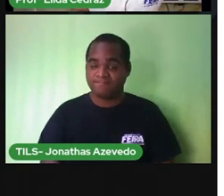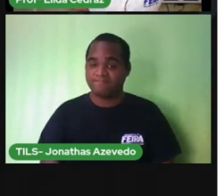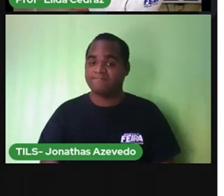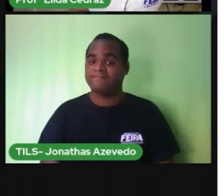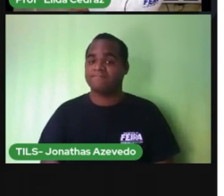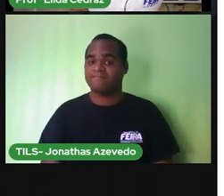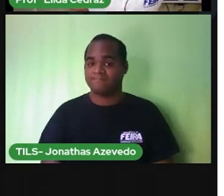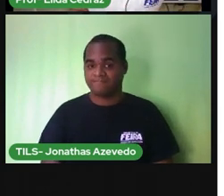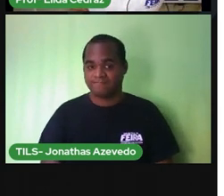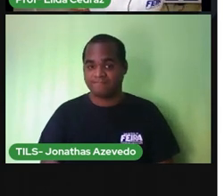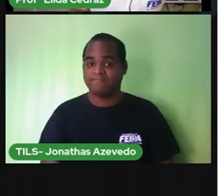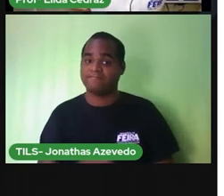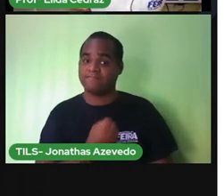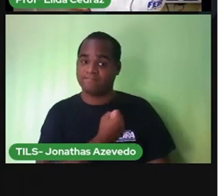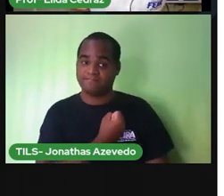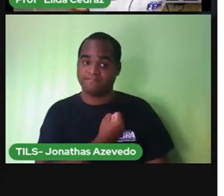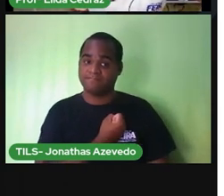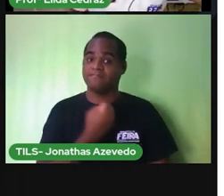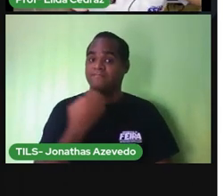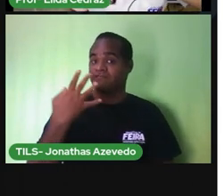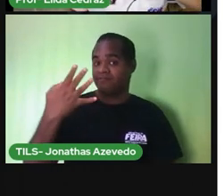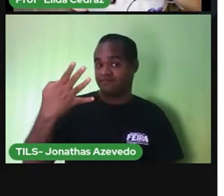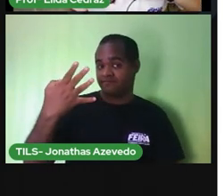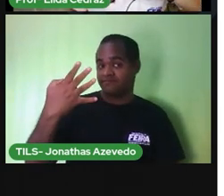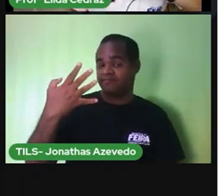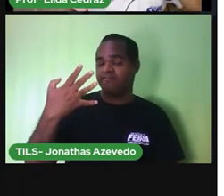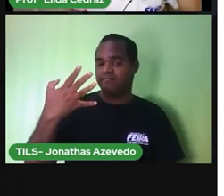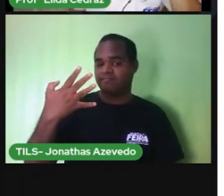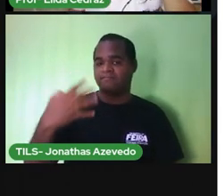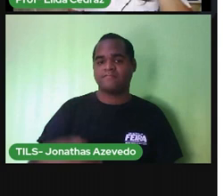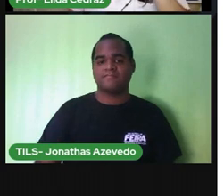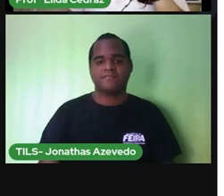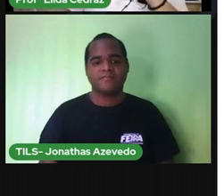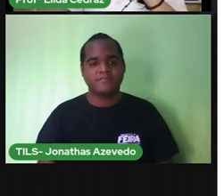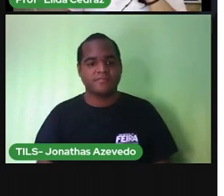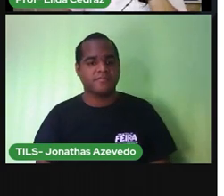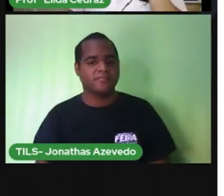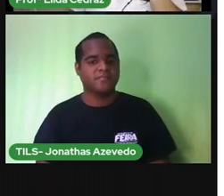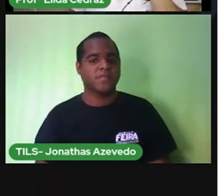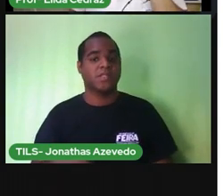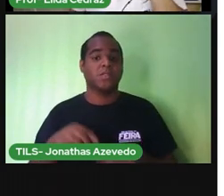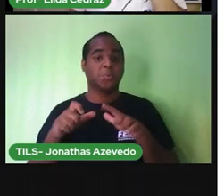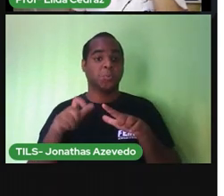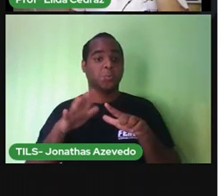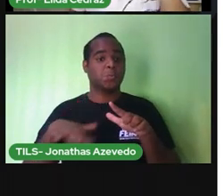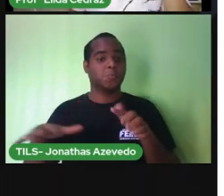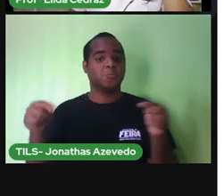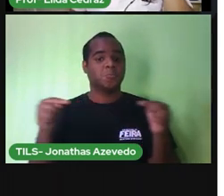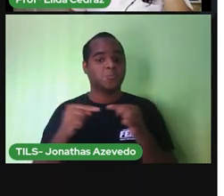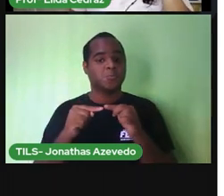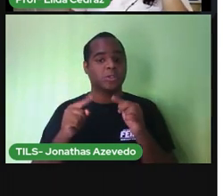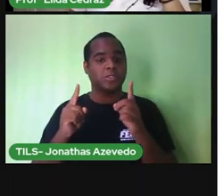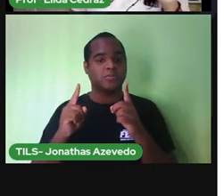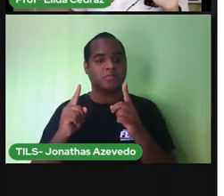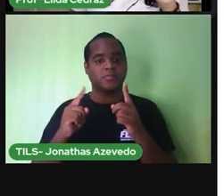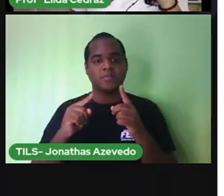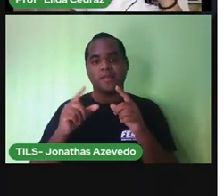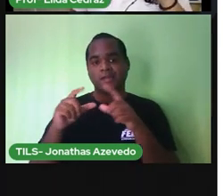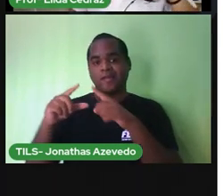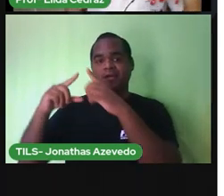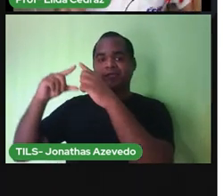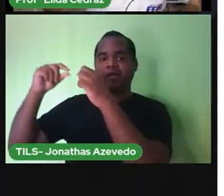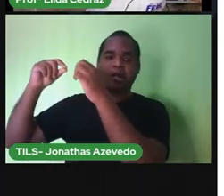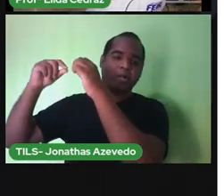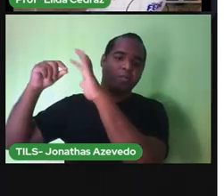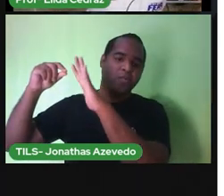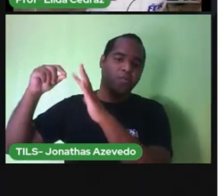folhas. E isso, a primavera. E qual é a estação onde as folhas